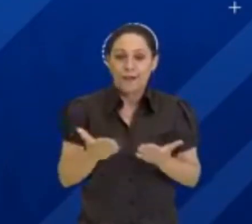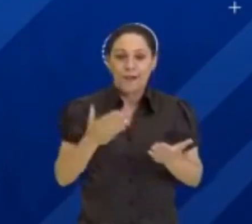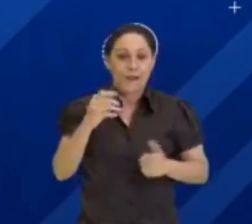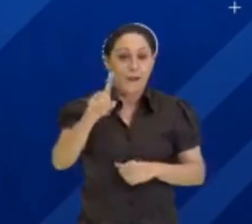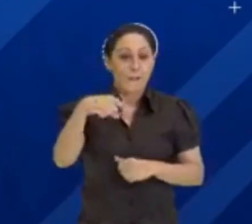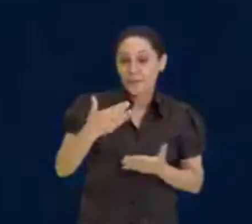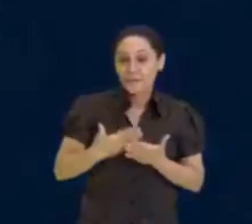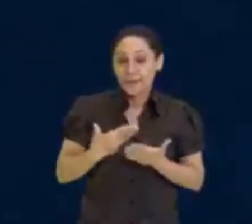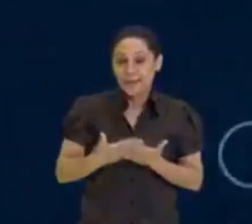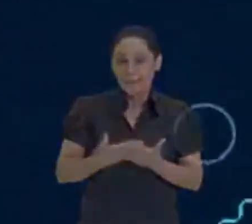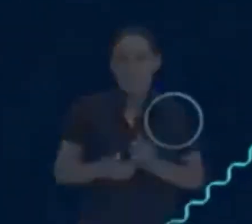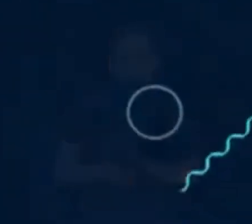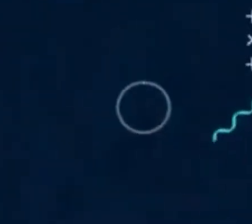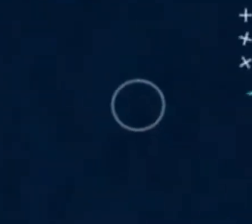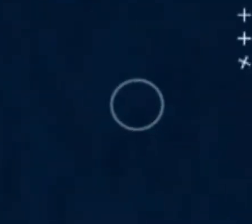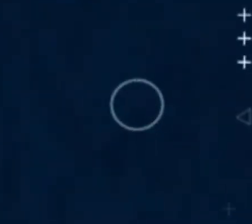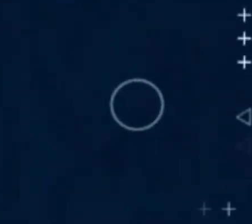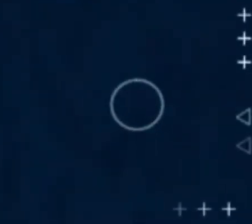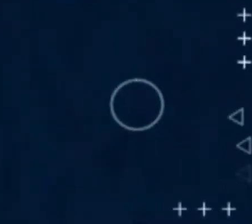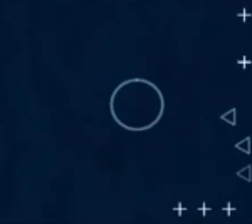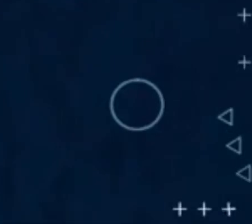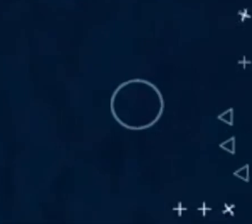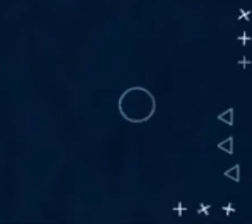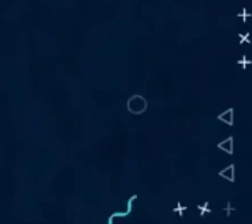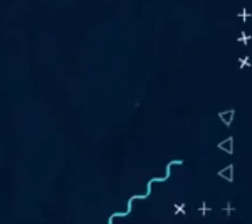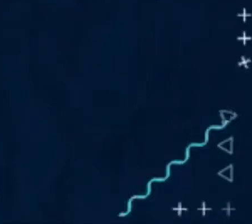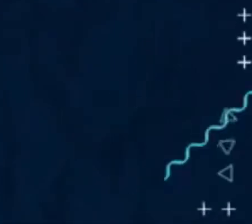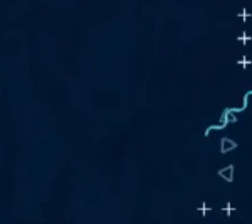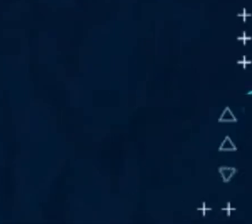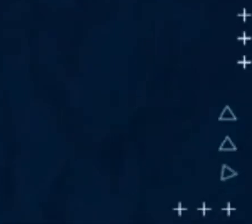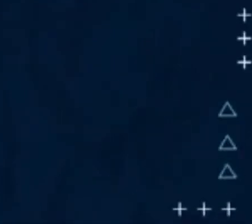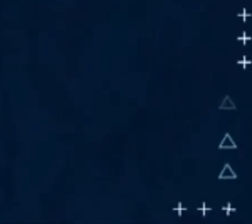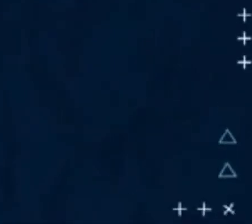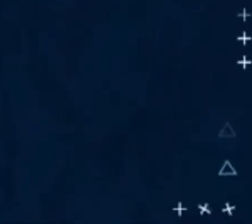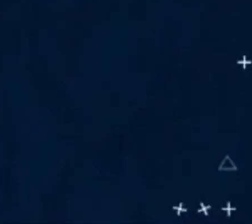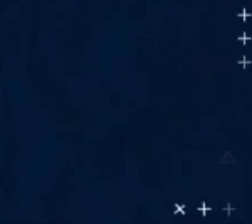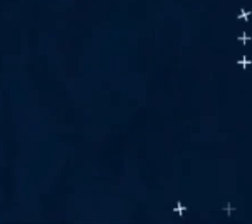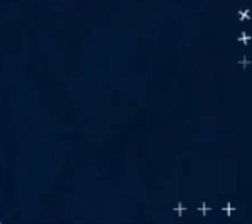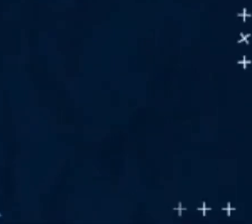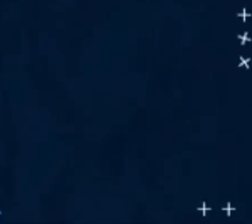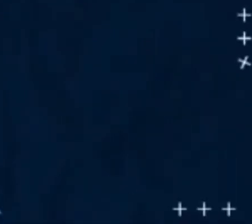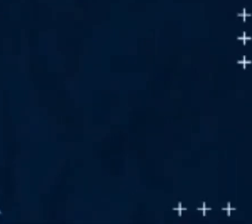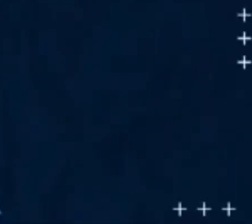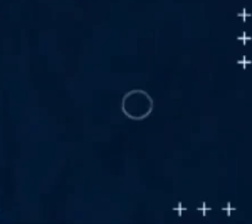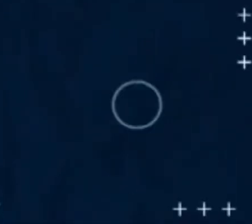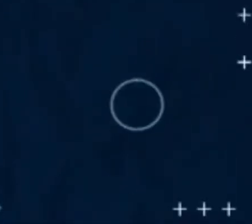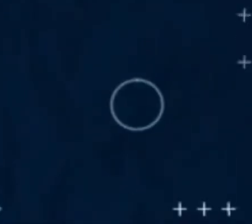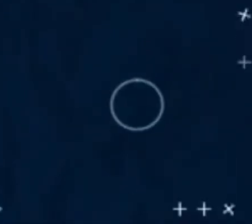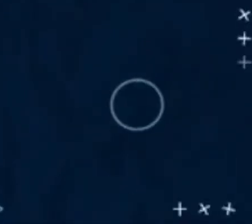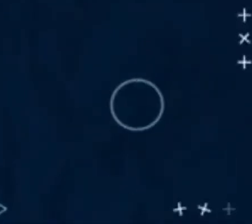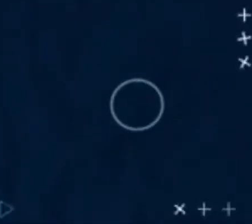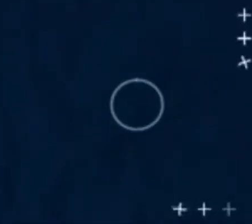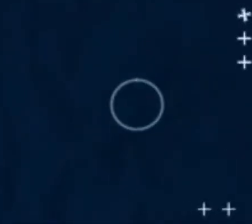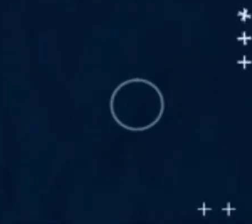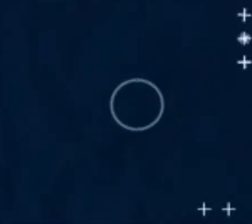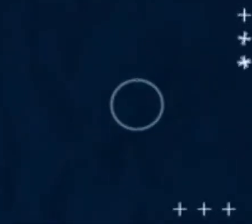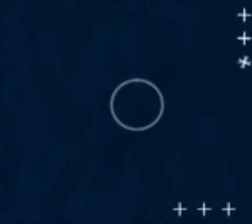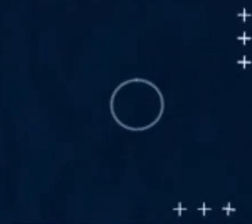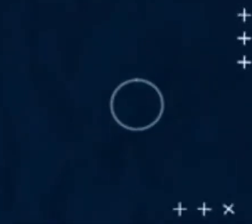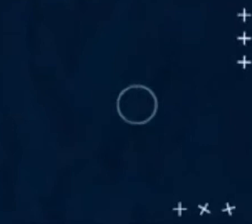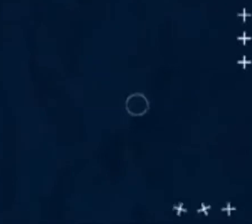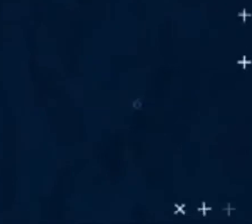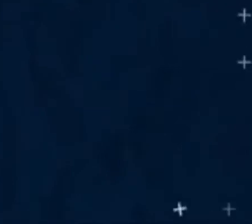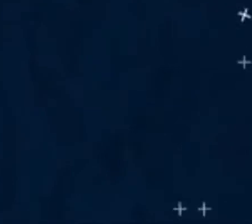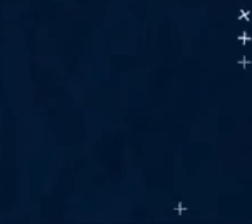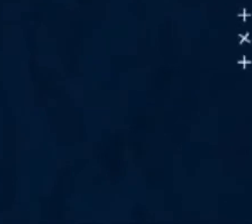próxima aula. Matemática. Objetivos específicos. Identificar os números primos e reconhecer que todo número